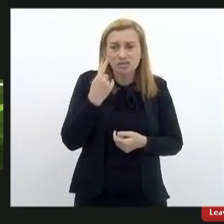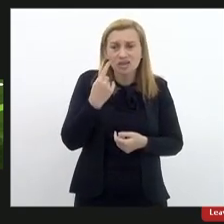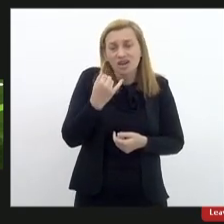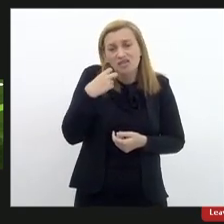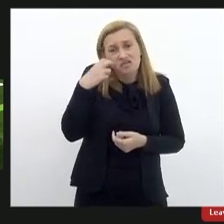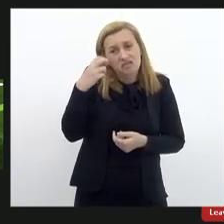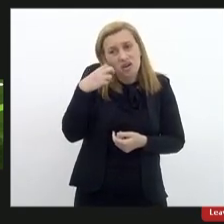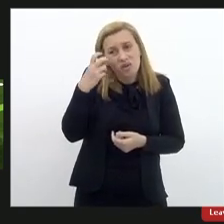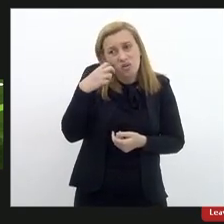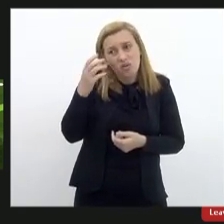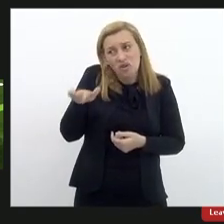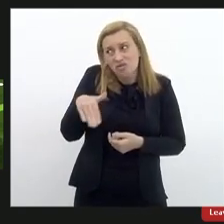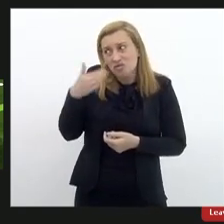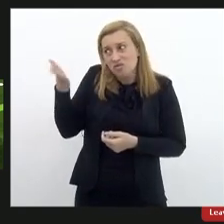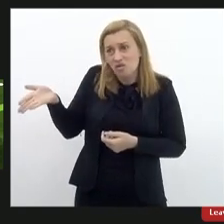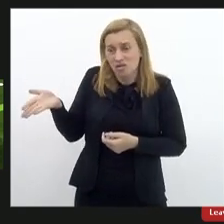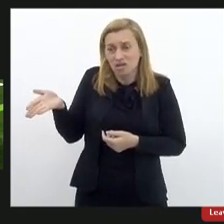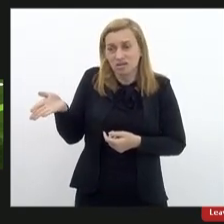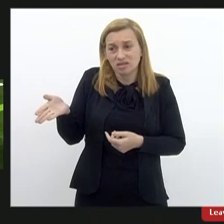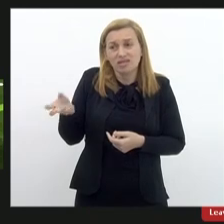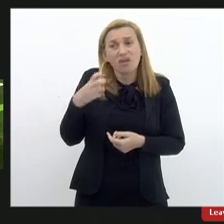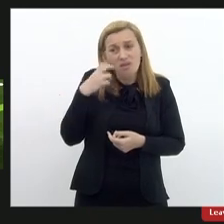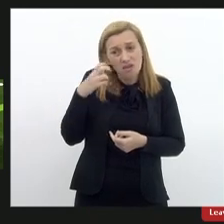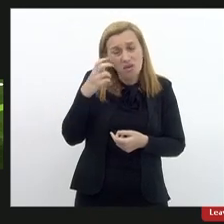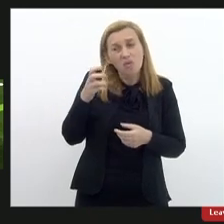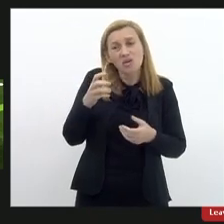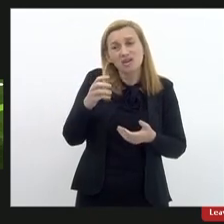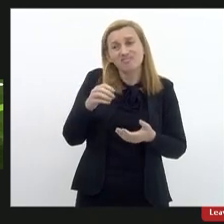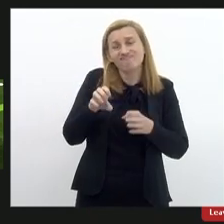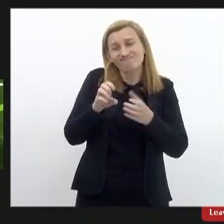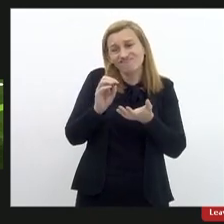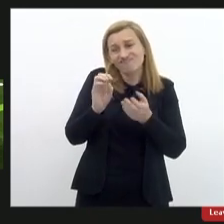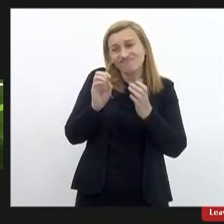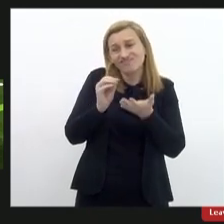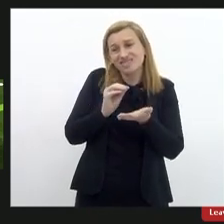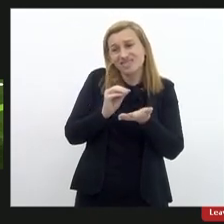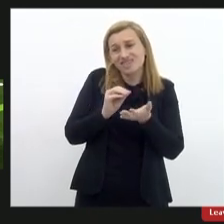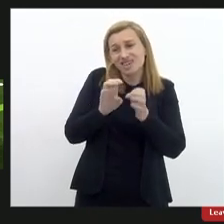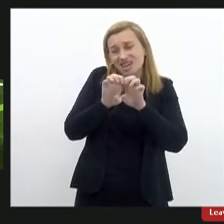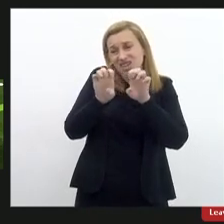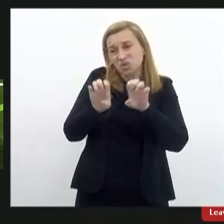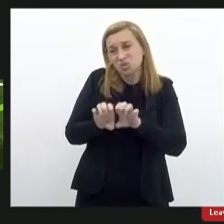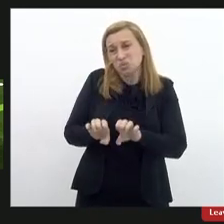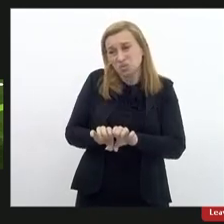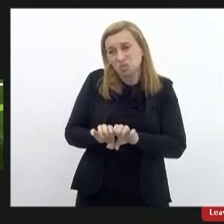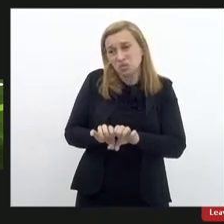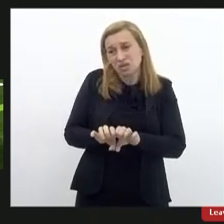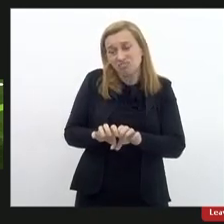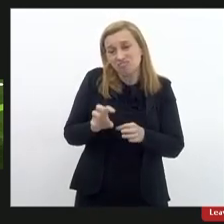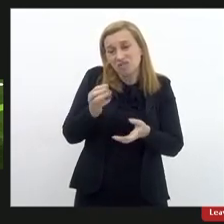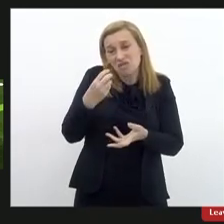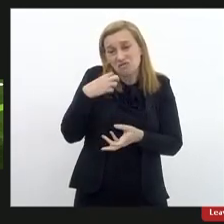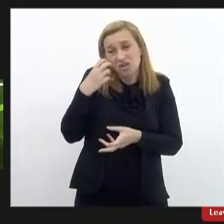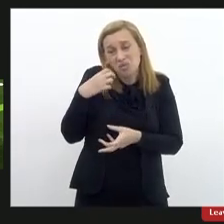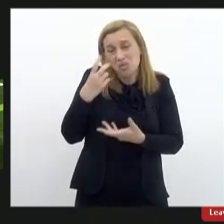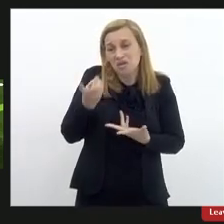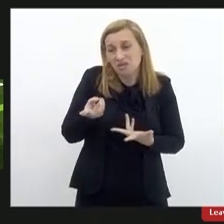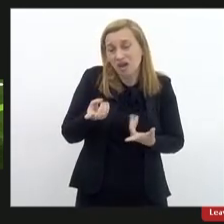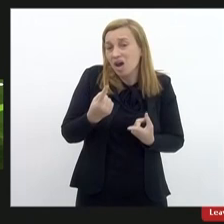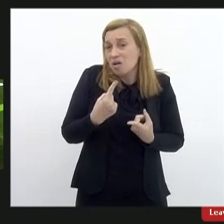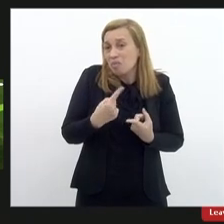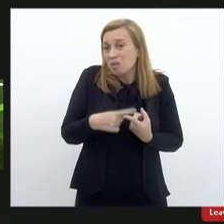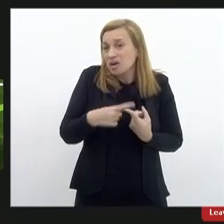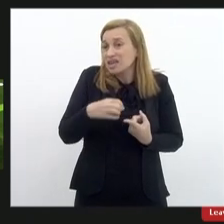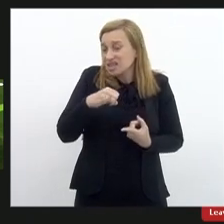vergonha lá fora que é uma vergonha estrutural. Foi uma vergonha plantada, porque se nós